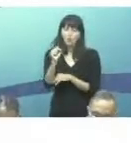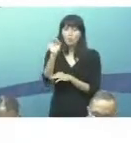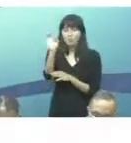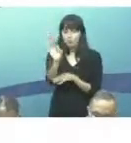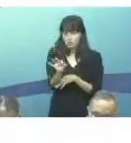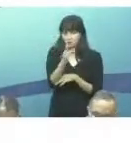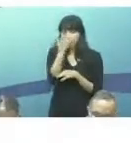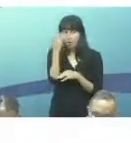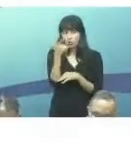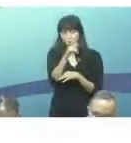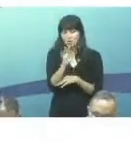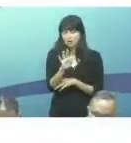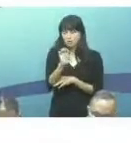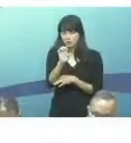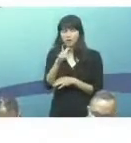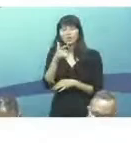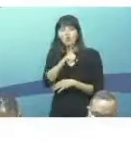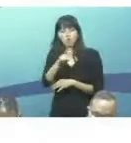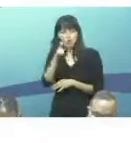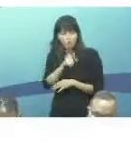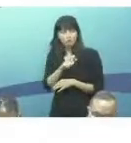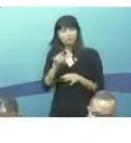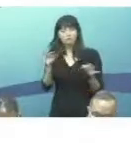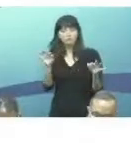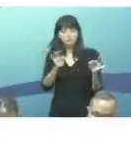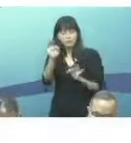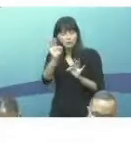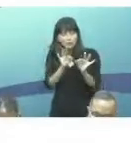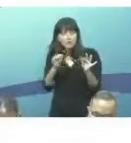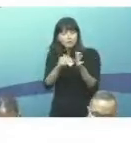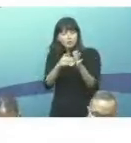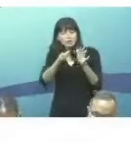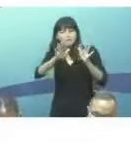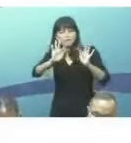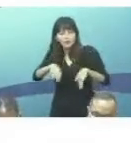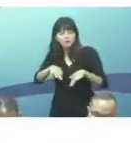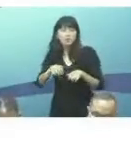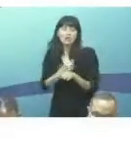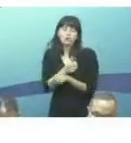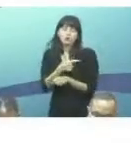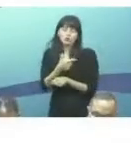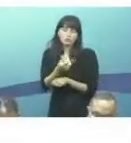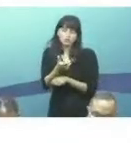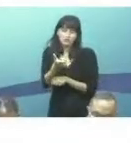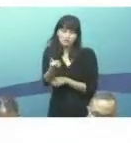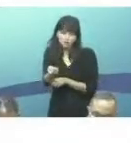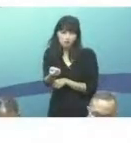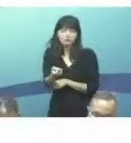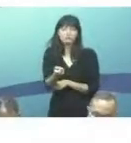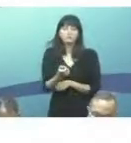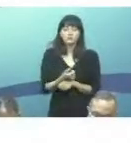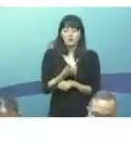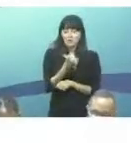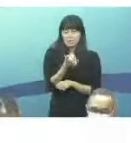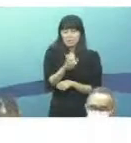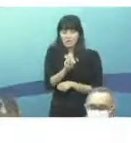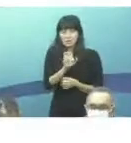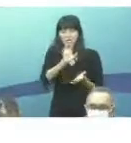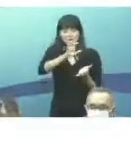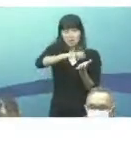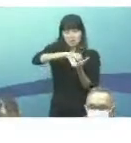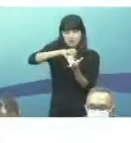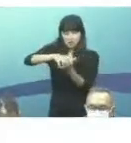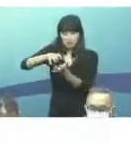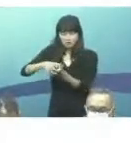com TB realizaram o tratamento até o fim, em 2020. 15 unidades do nosso